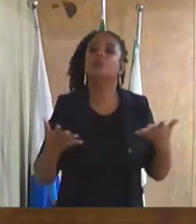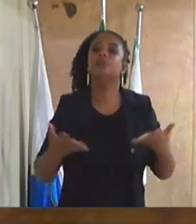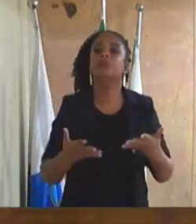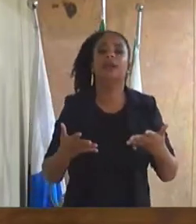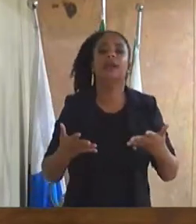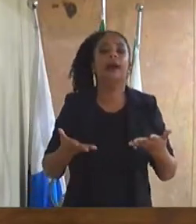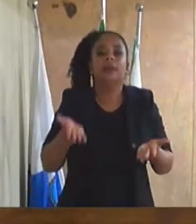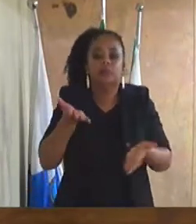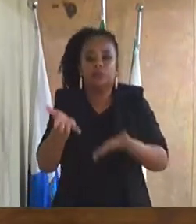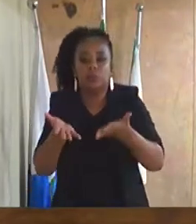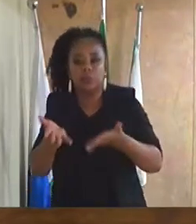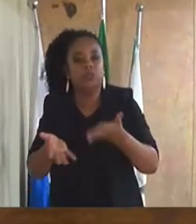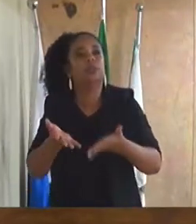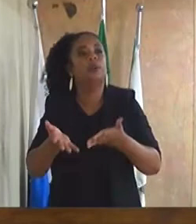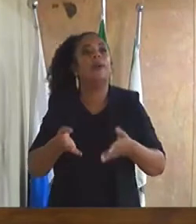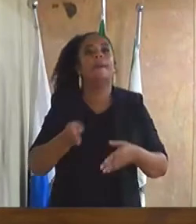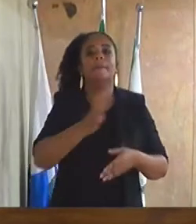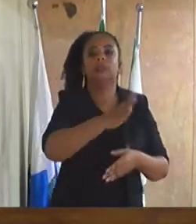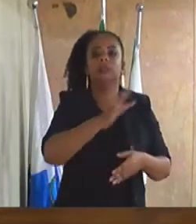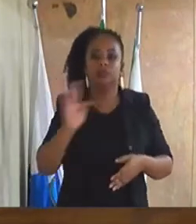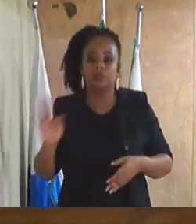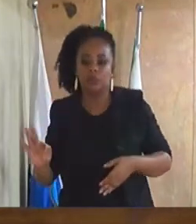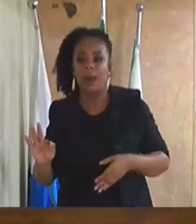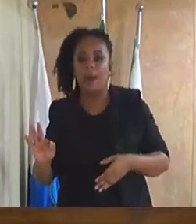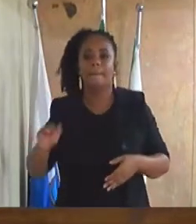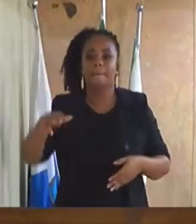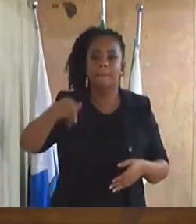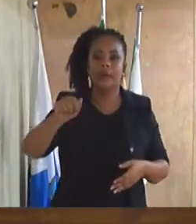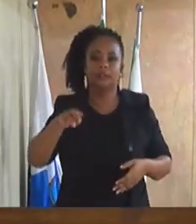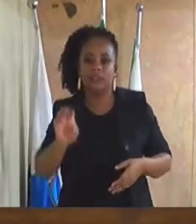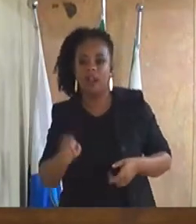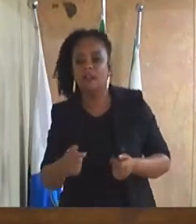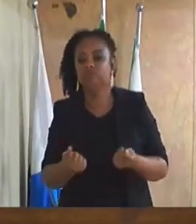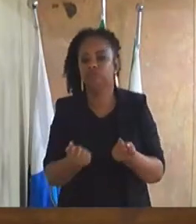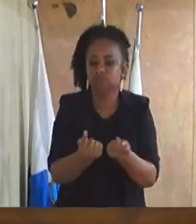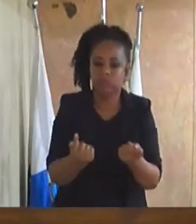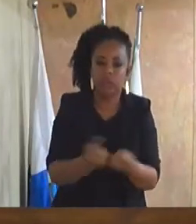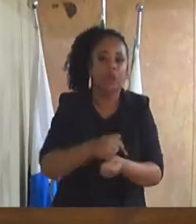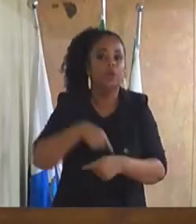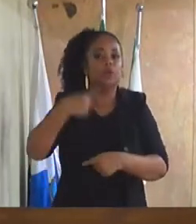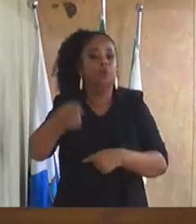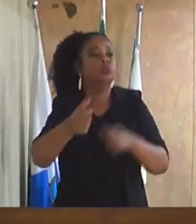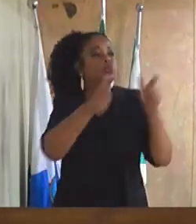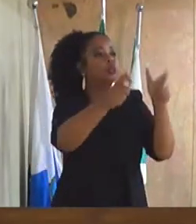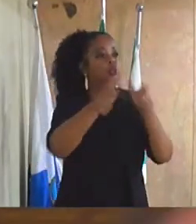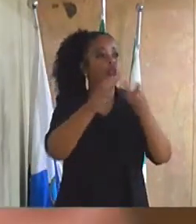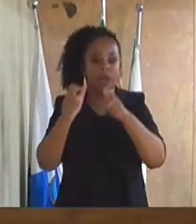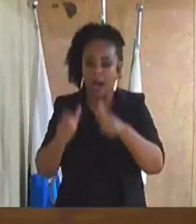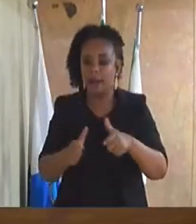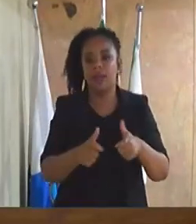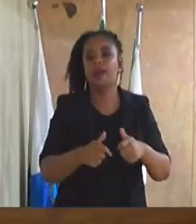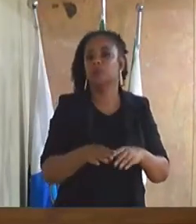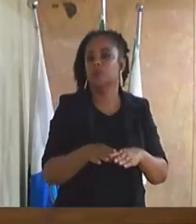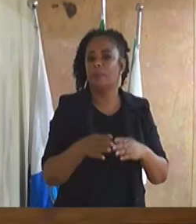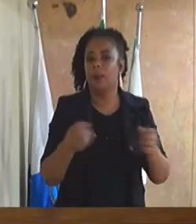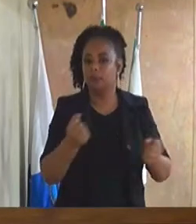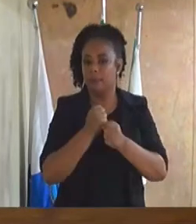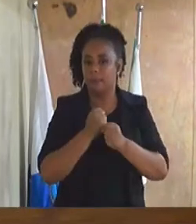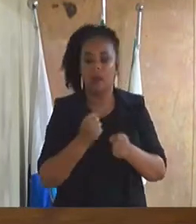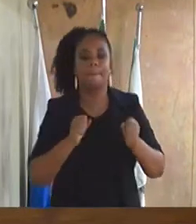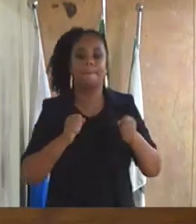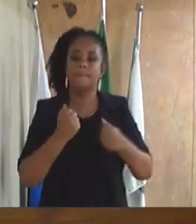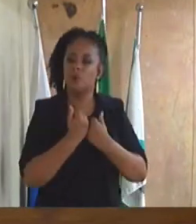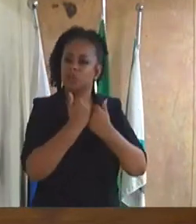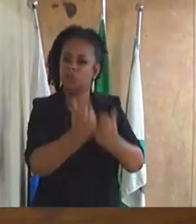Grande Rio, Magé e outras cidades do interior e com certeza vamos estar aí de braços abertos para a população